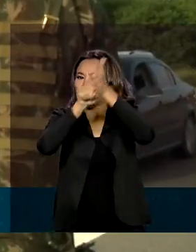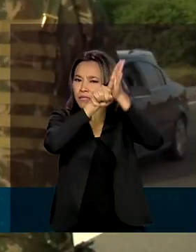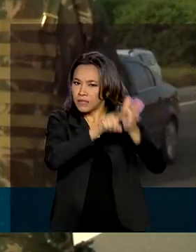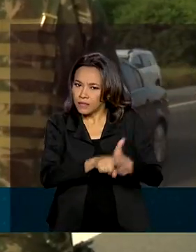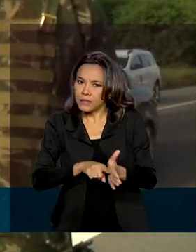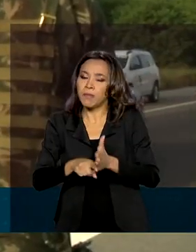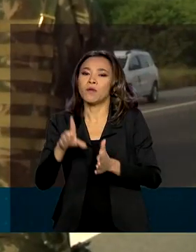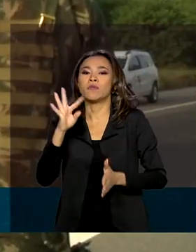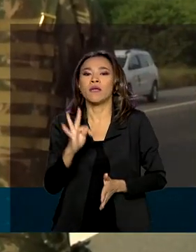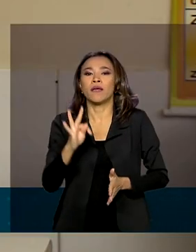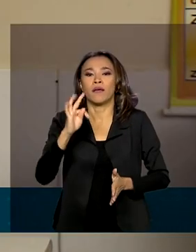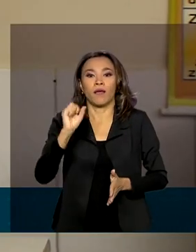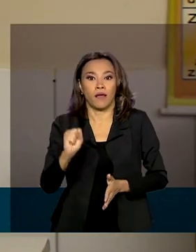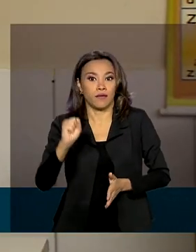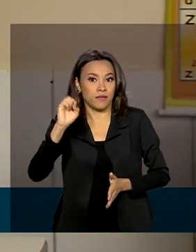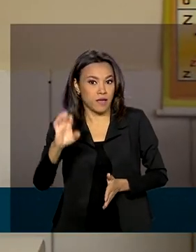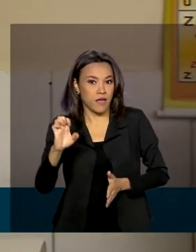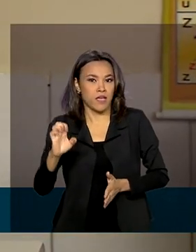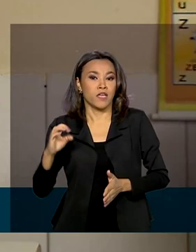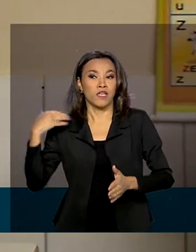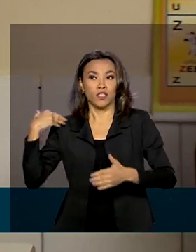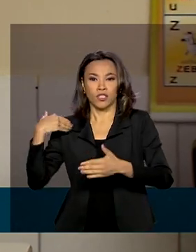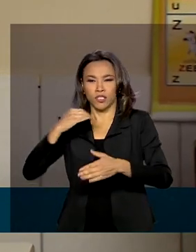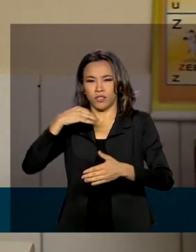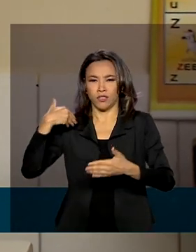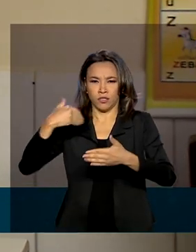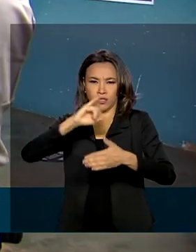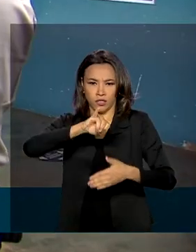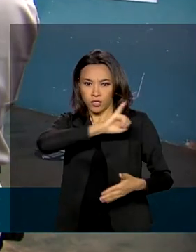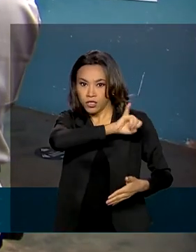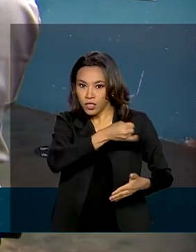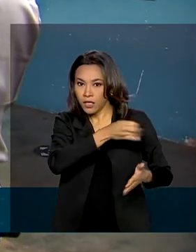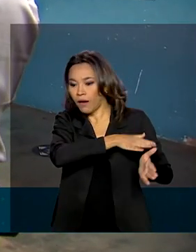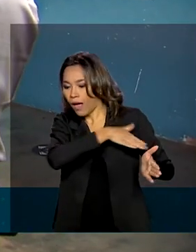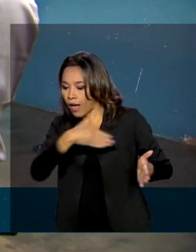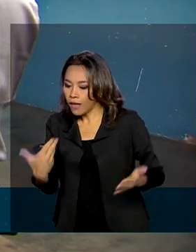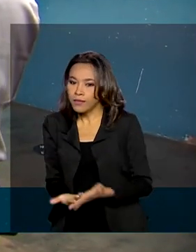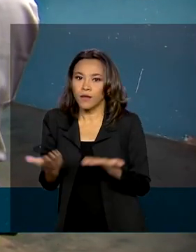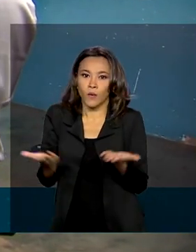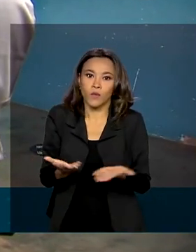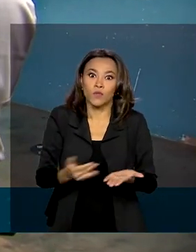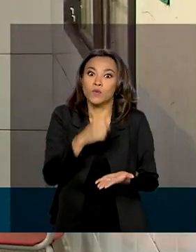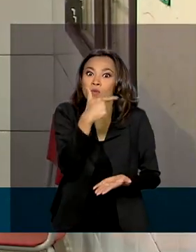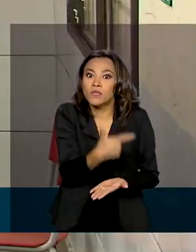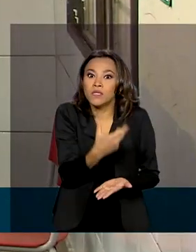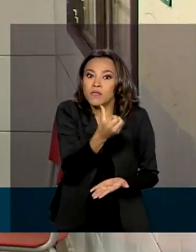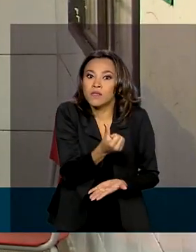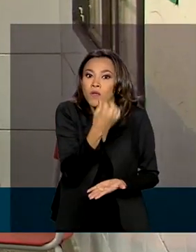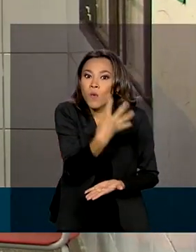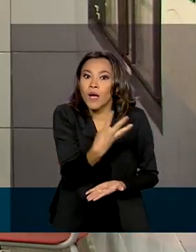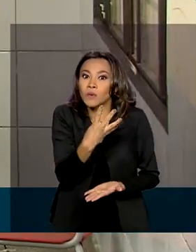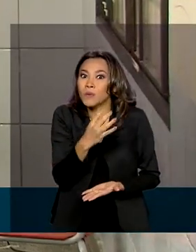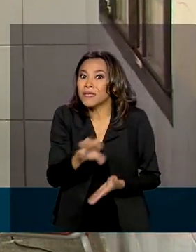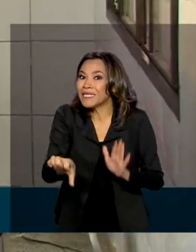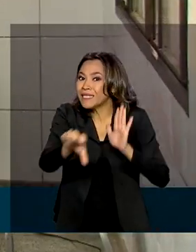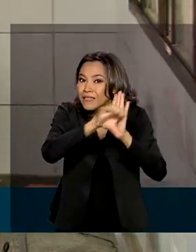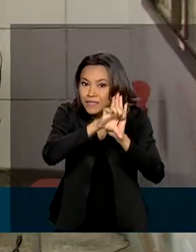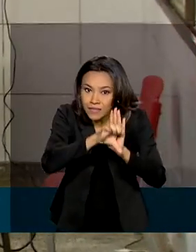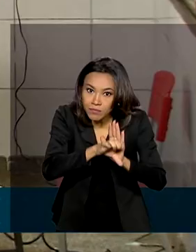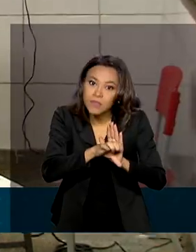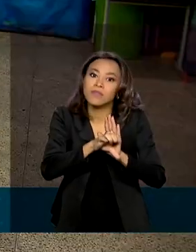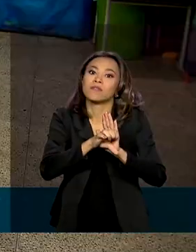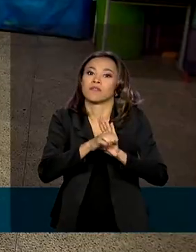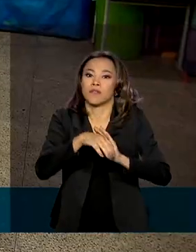TSE, de janeiro para cá, foram registrados mais de 264 crimes contra candidatos e pré